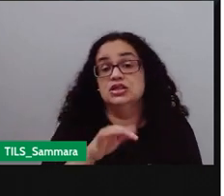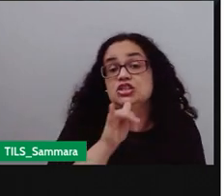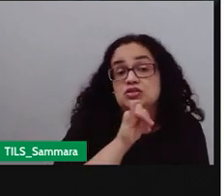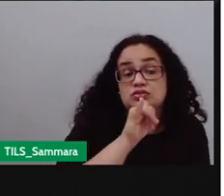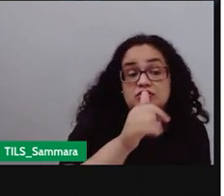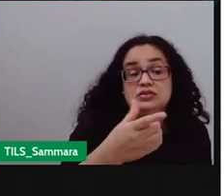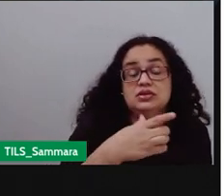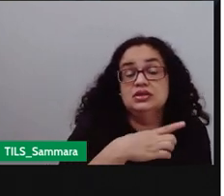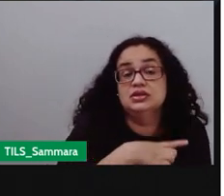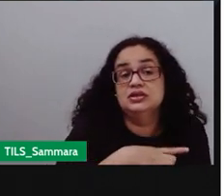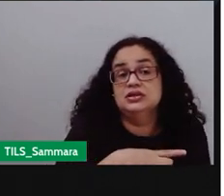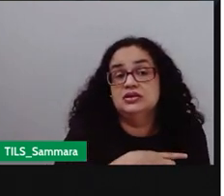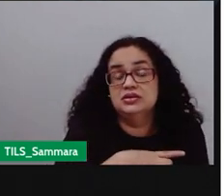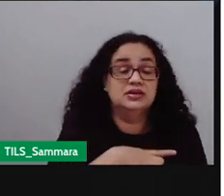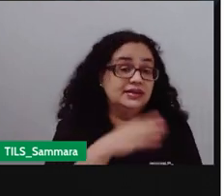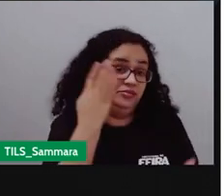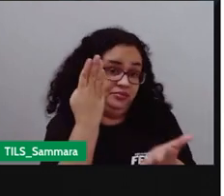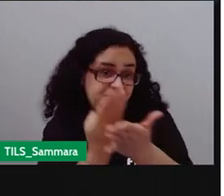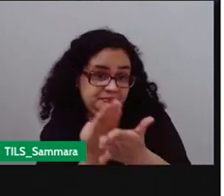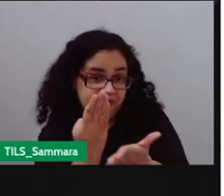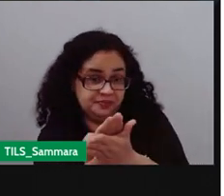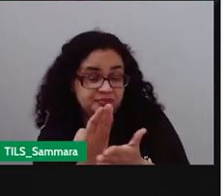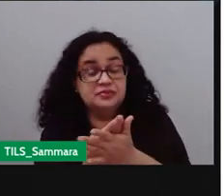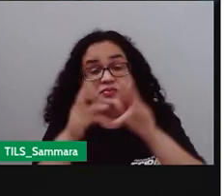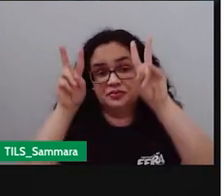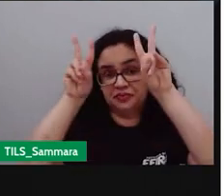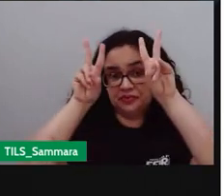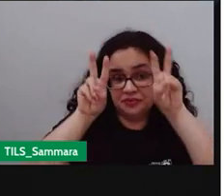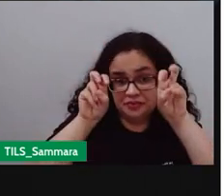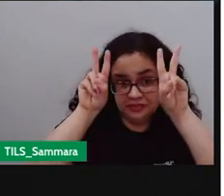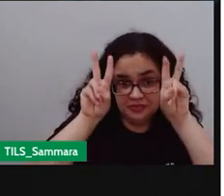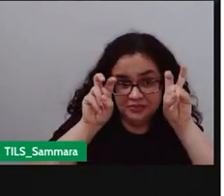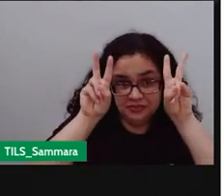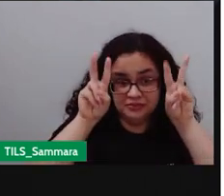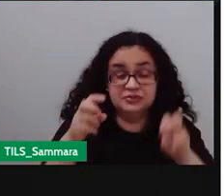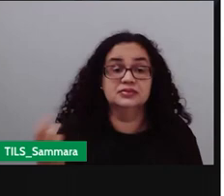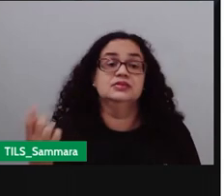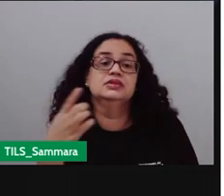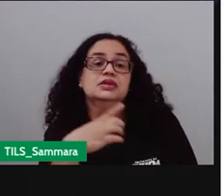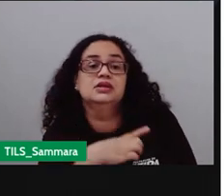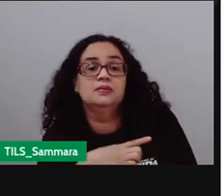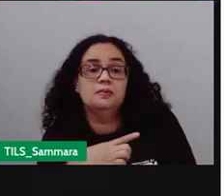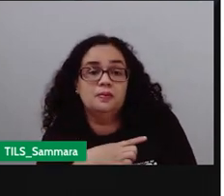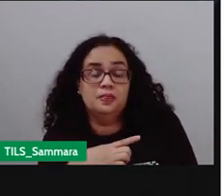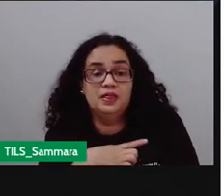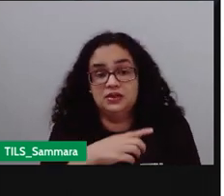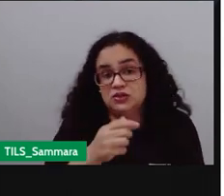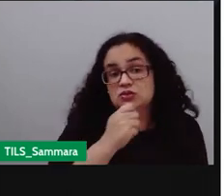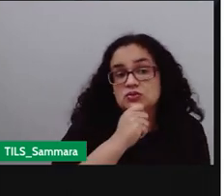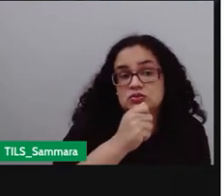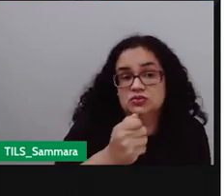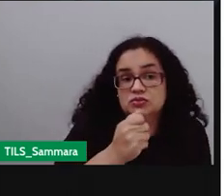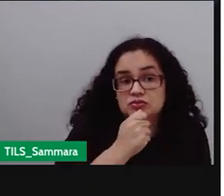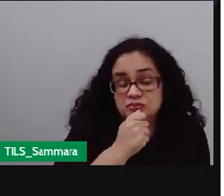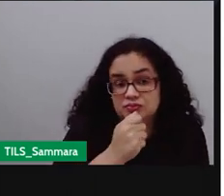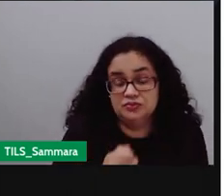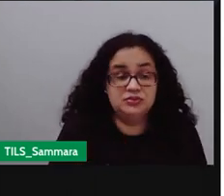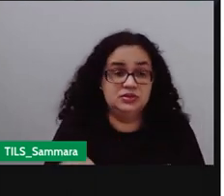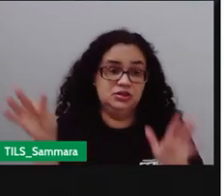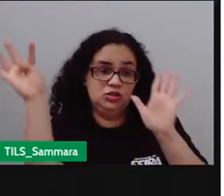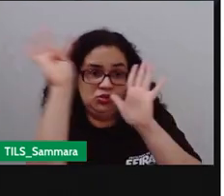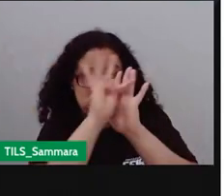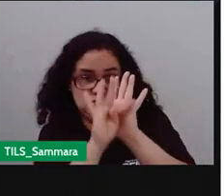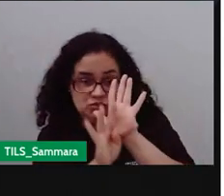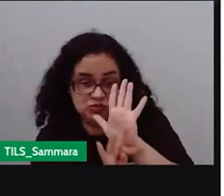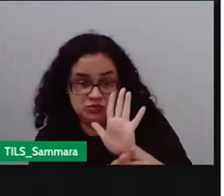disponíveis. Ele vai o quê? Estudar sobre o assunto, né? Sobre o assunto que ele vai abordar aí nessa reportagem, nesse texto